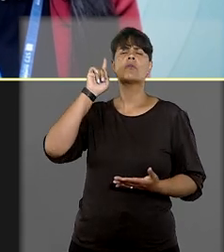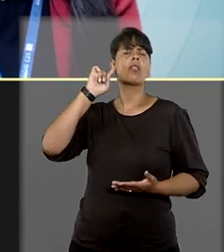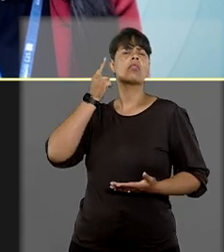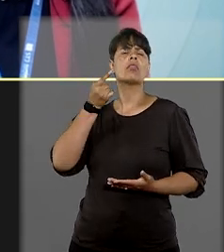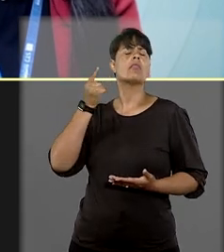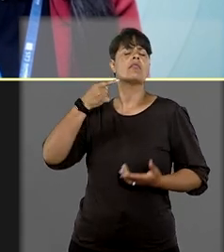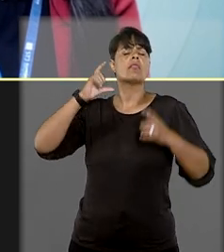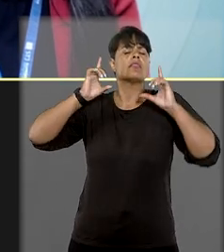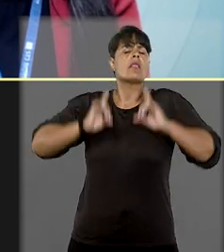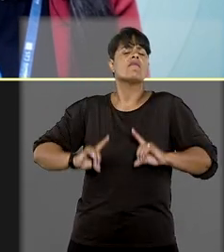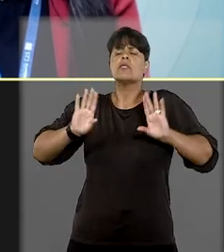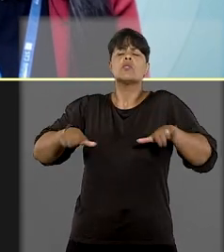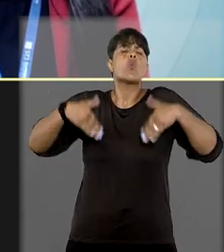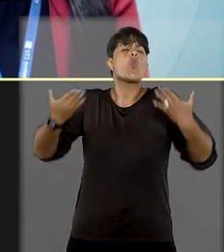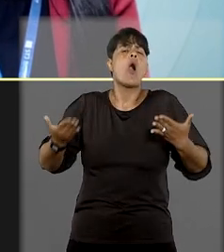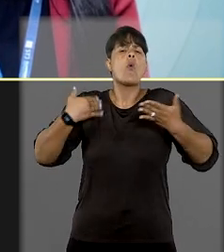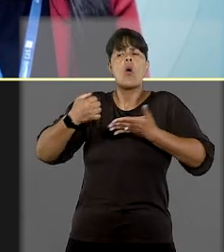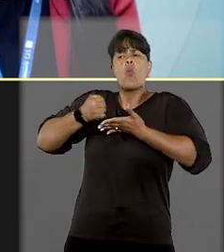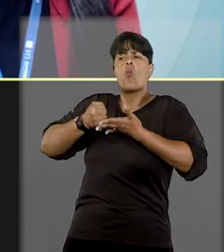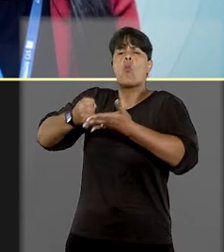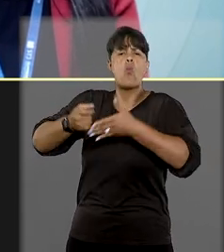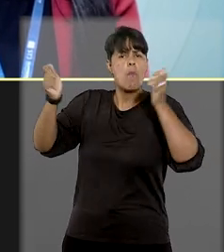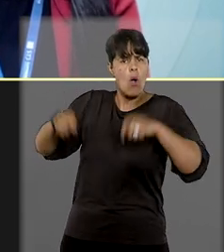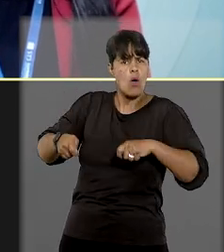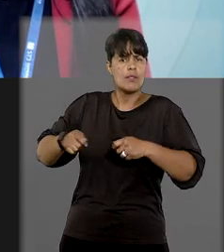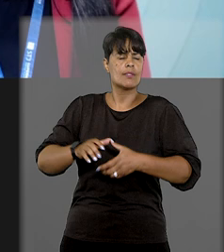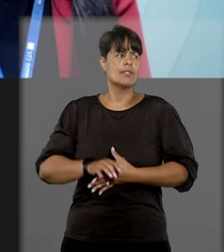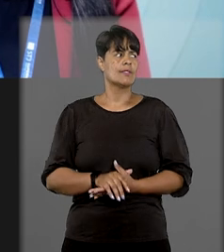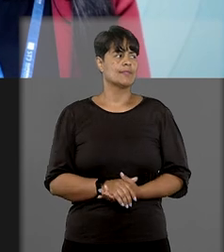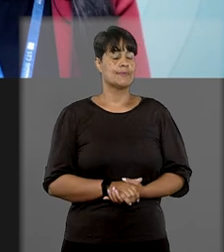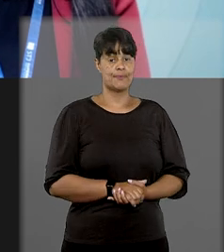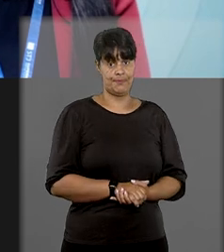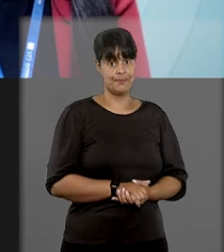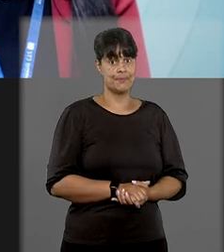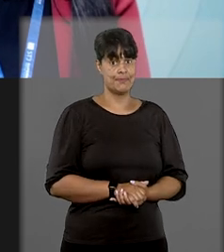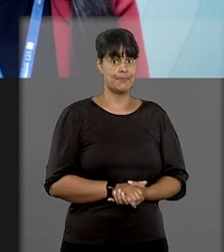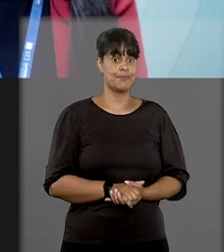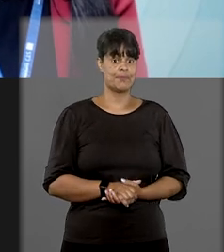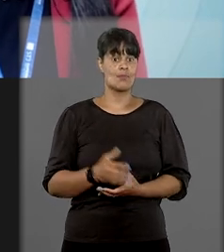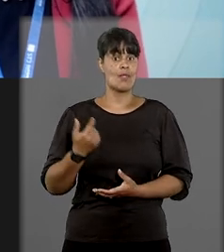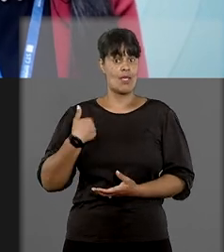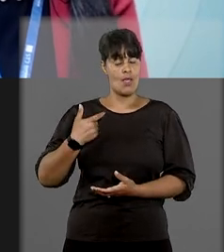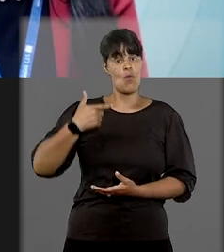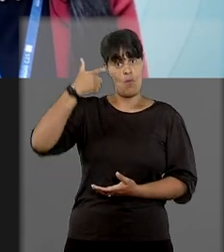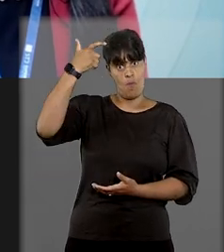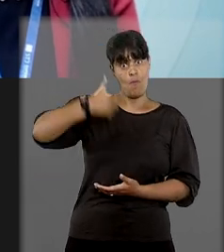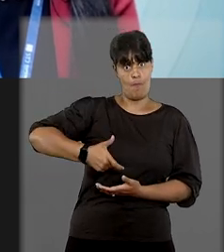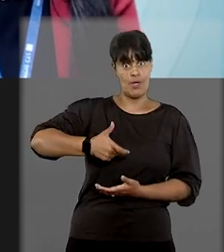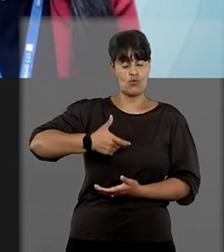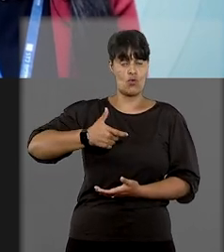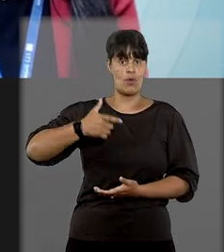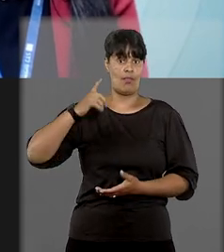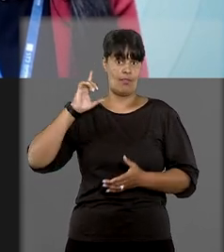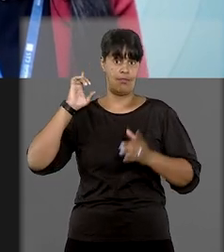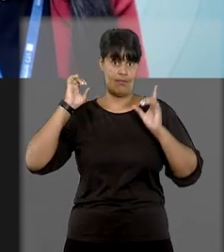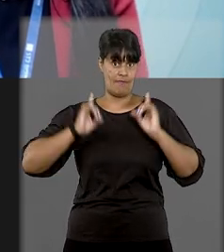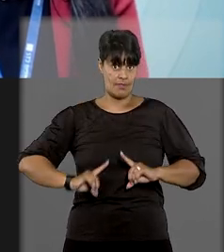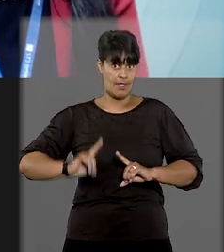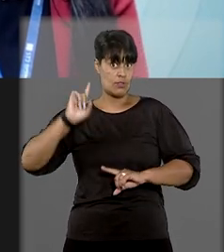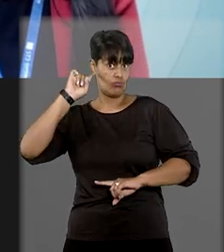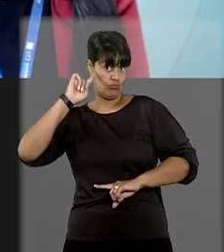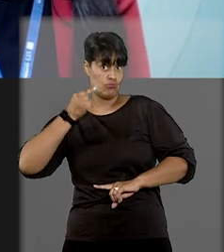deficiência para auxiliá-lo da melhor forma, doutor? Eu sou pessoa com deficiência auditiva